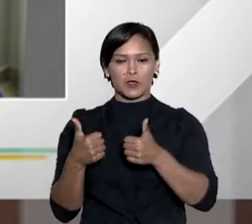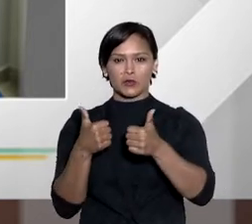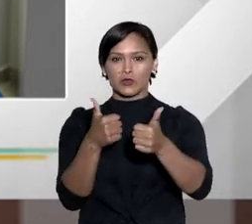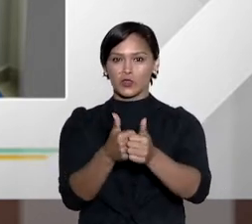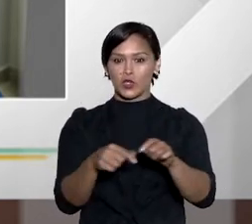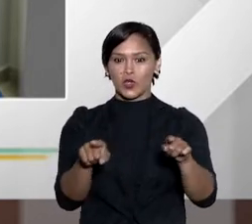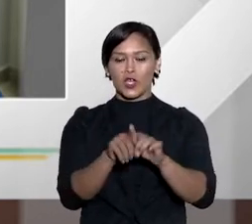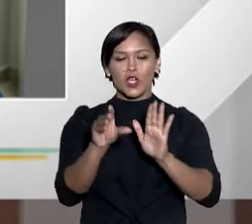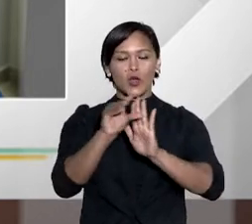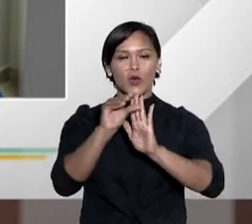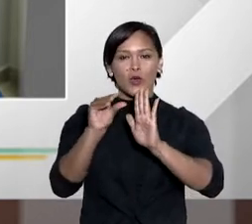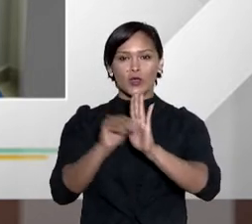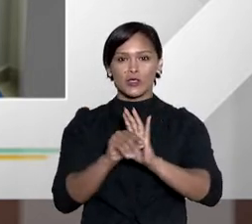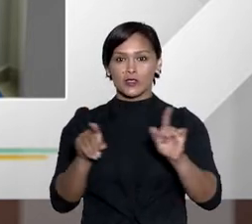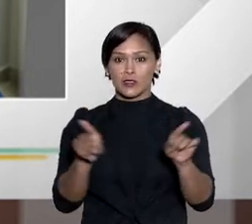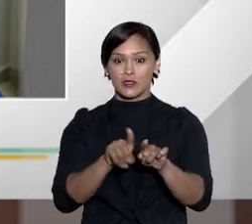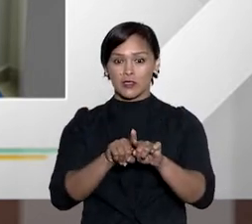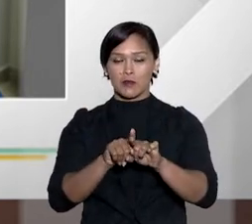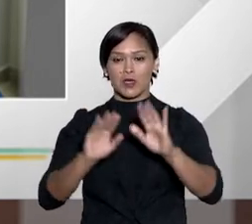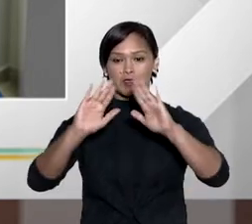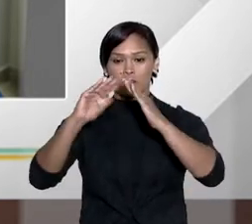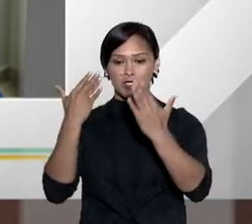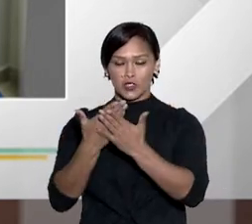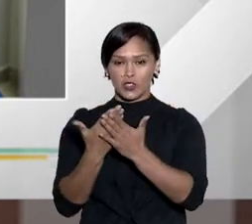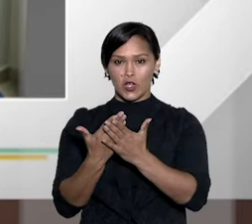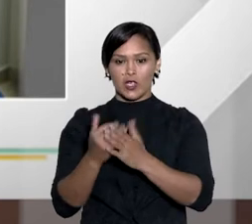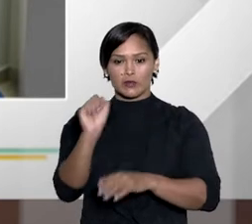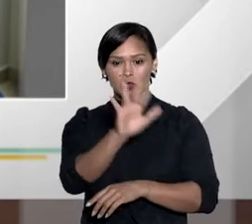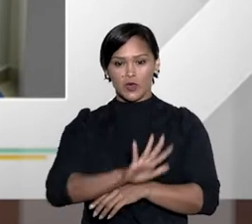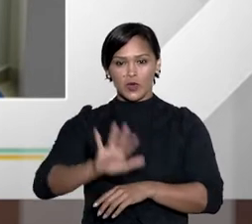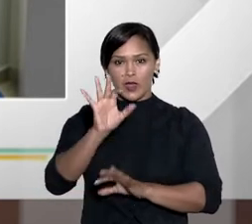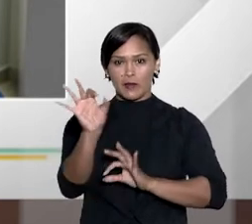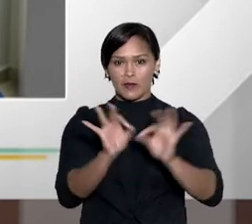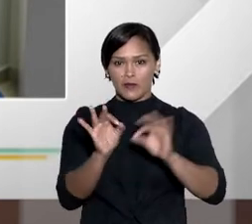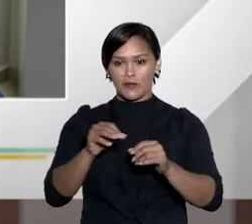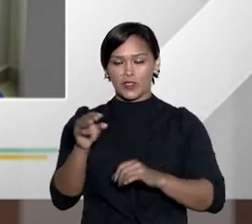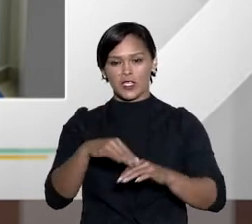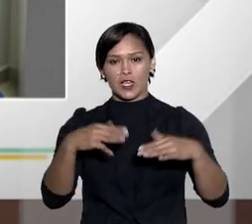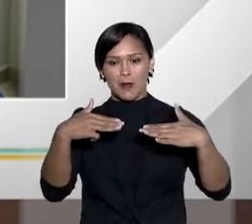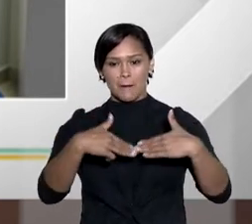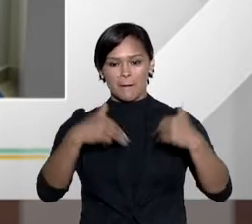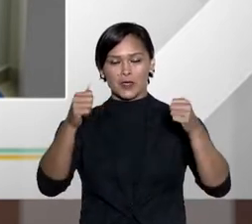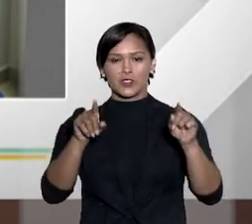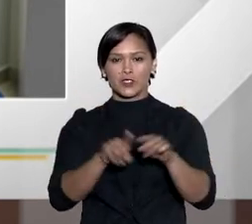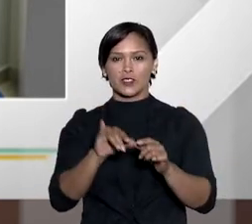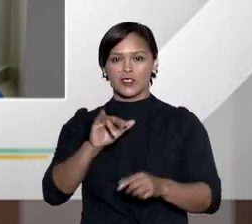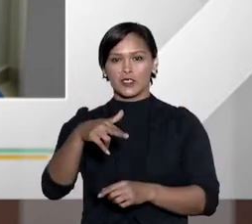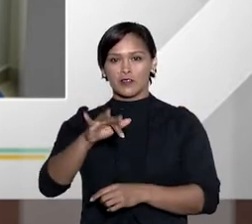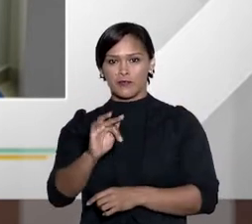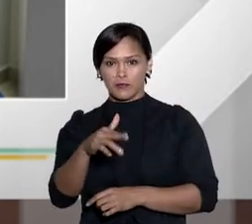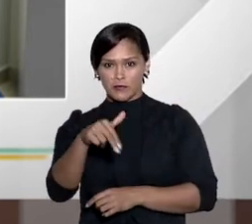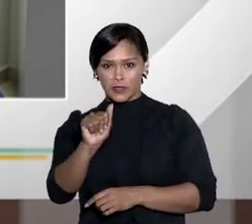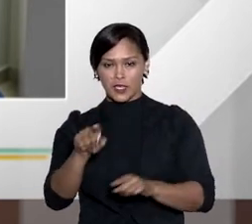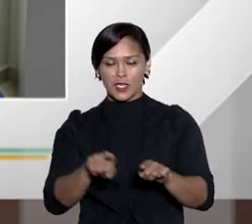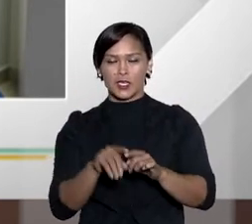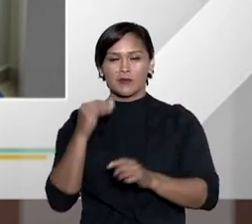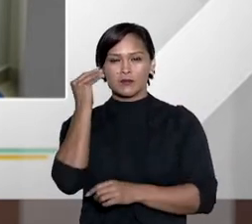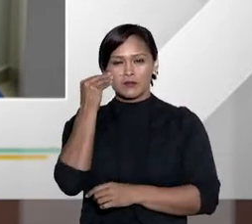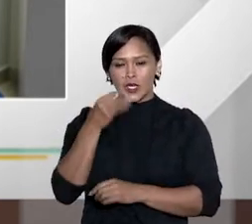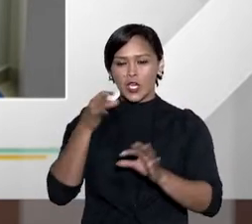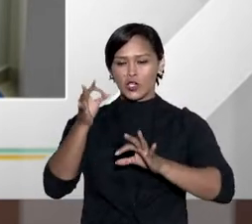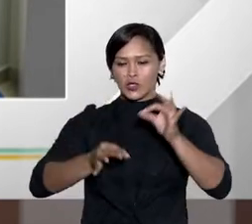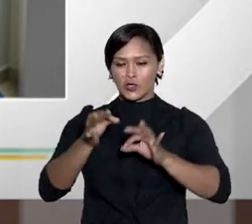conteudista na Escola Nacional de Formação e Aperfeiçoamento de Magistrados, a Infam. Tem experiência na área de juizados